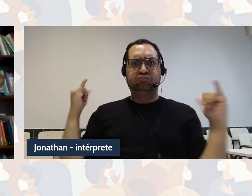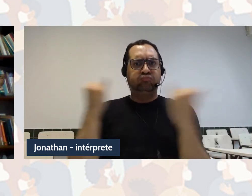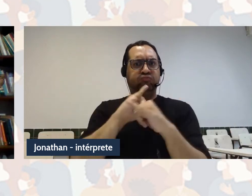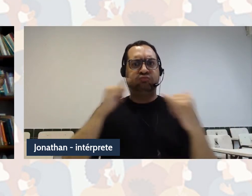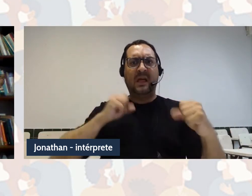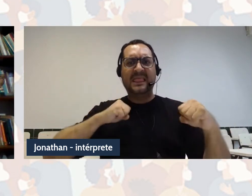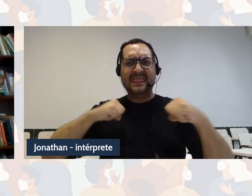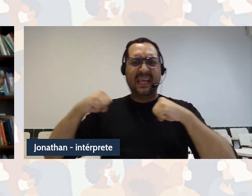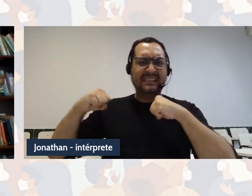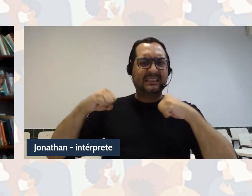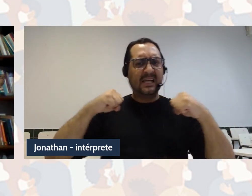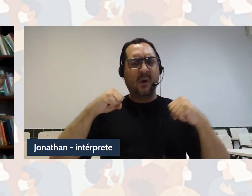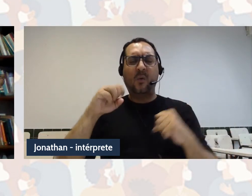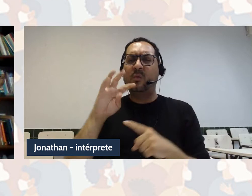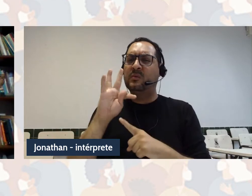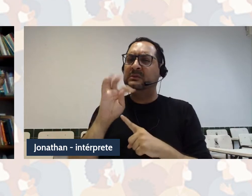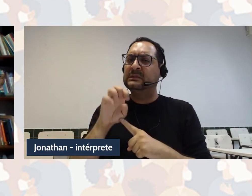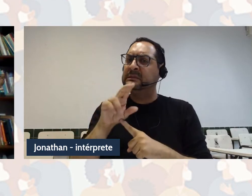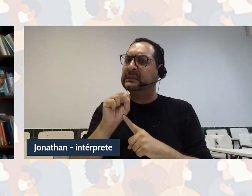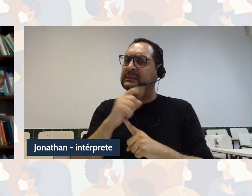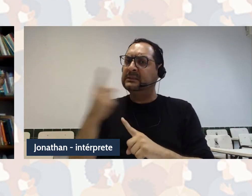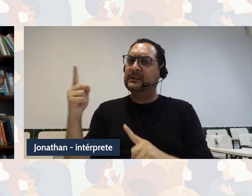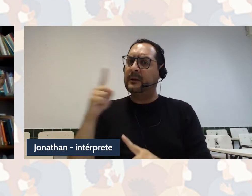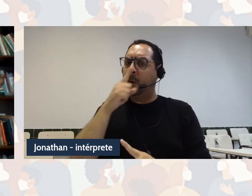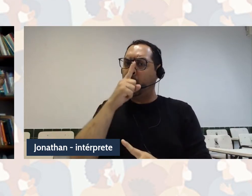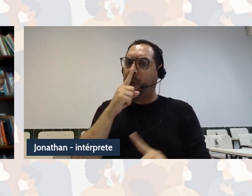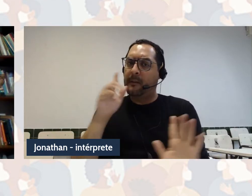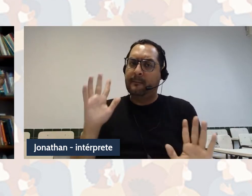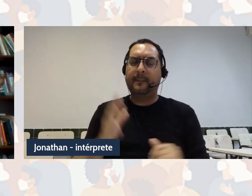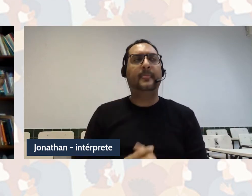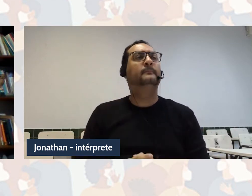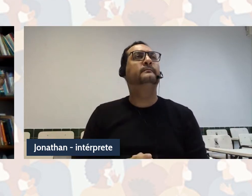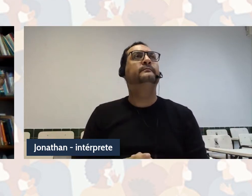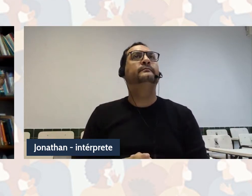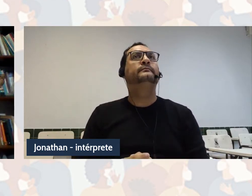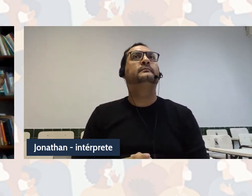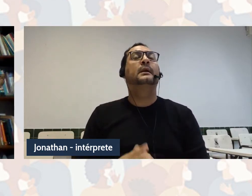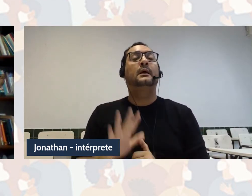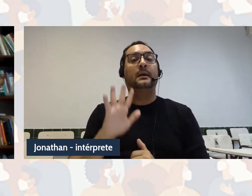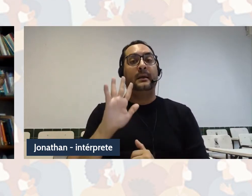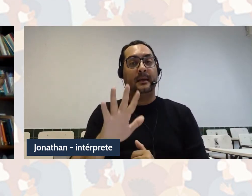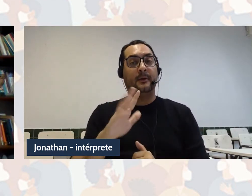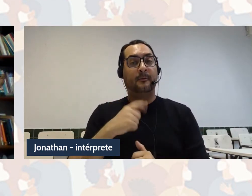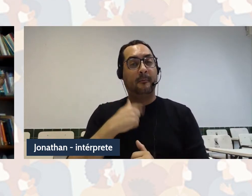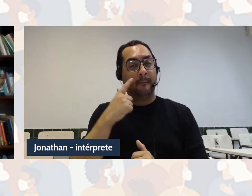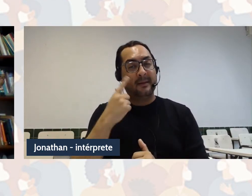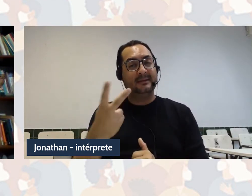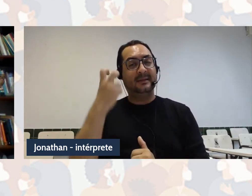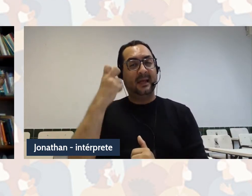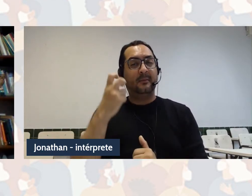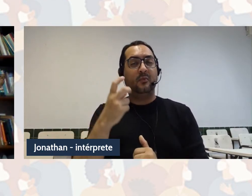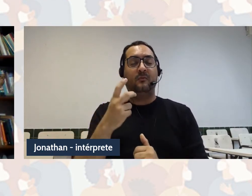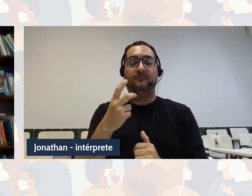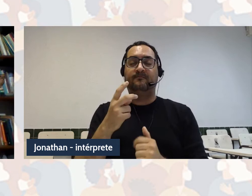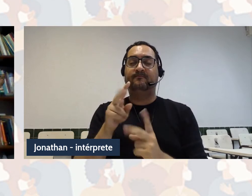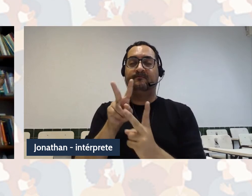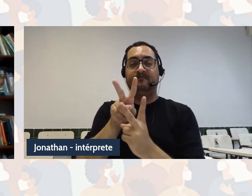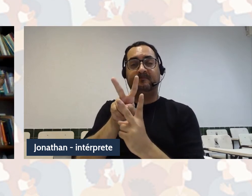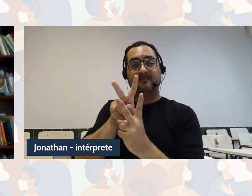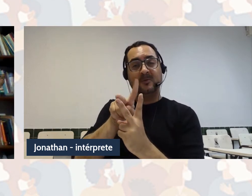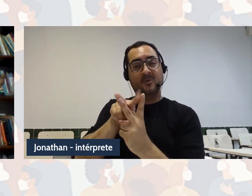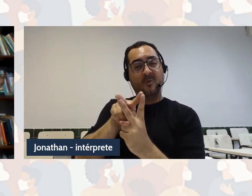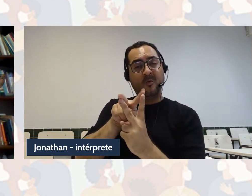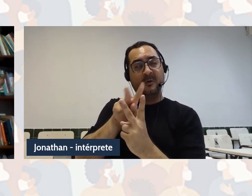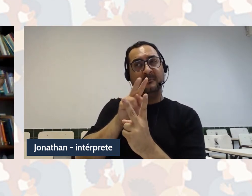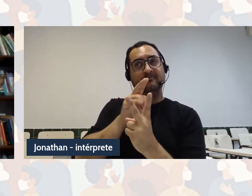de ressaltar. E, nesse sentido, dois caminhos me parecem, ou dois componentes me